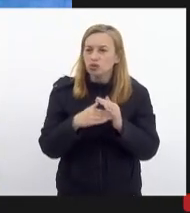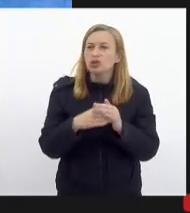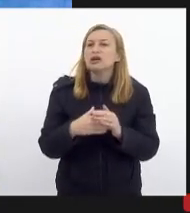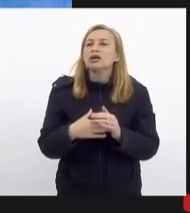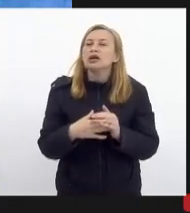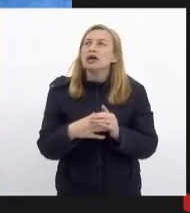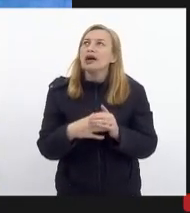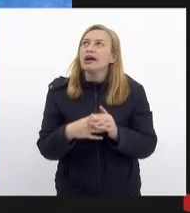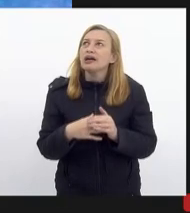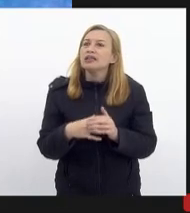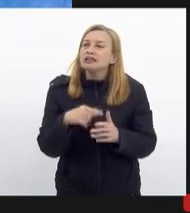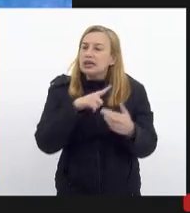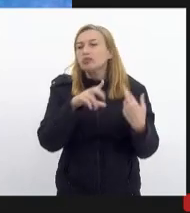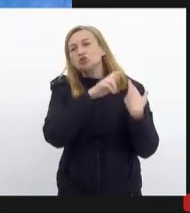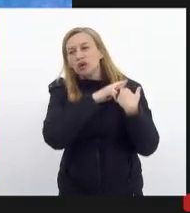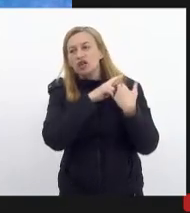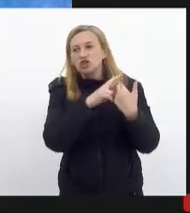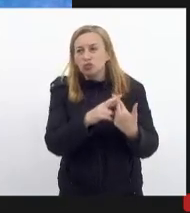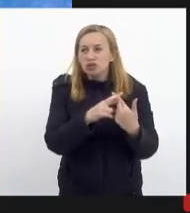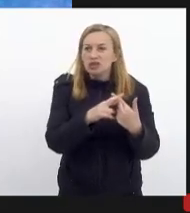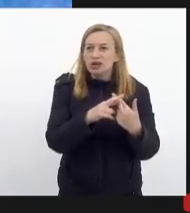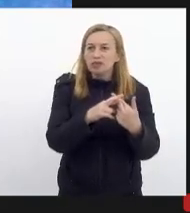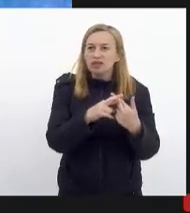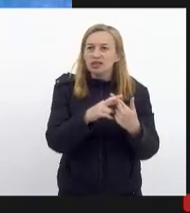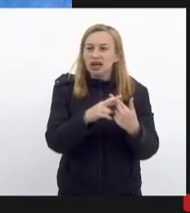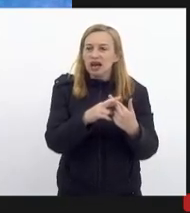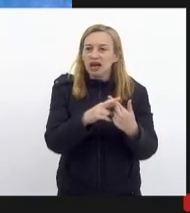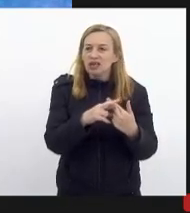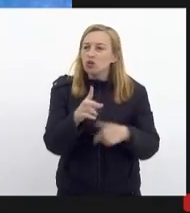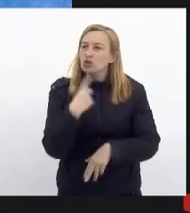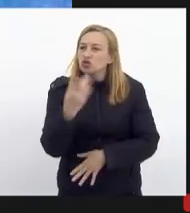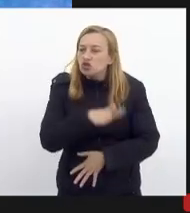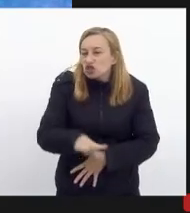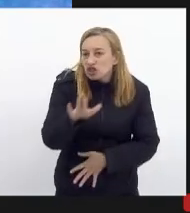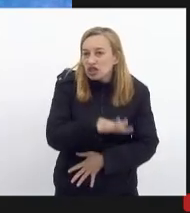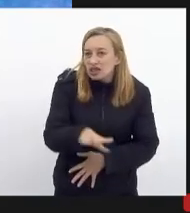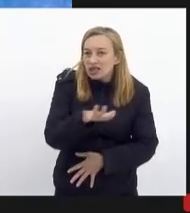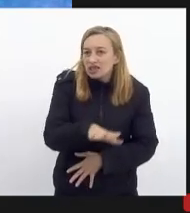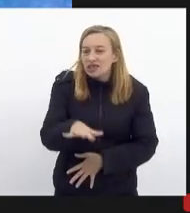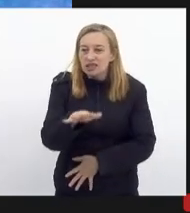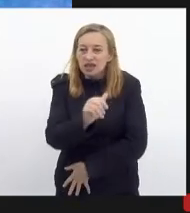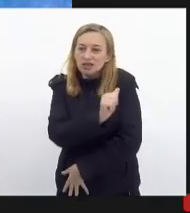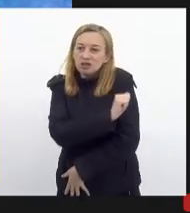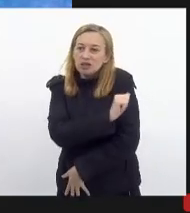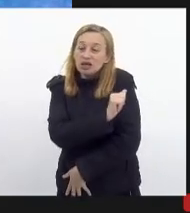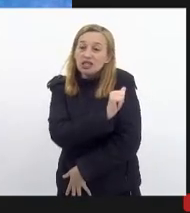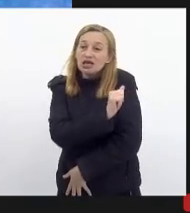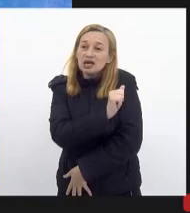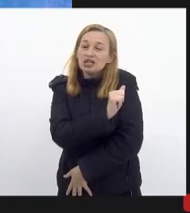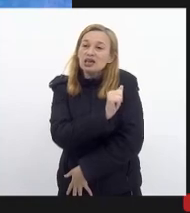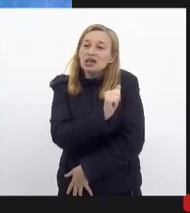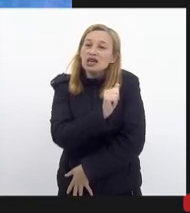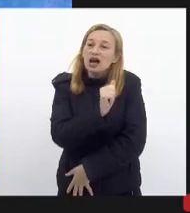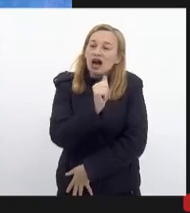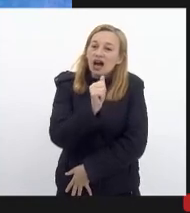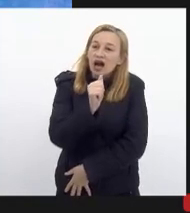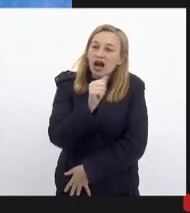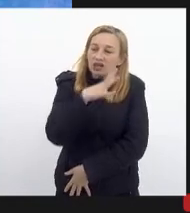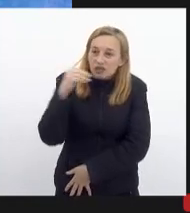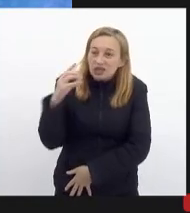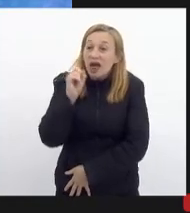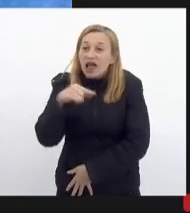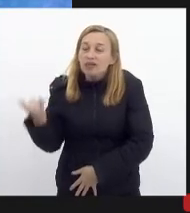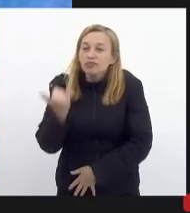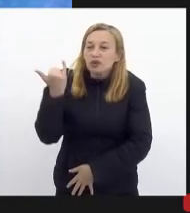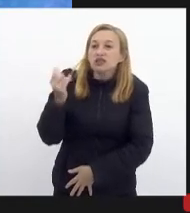uma responsabilidade com as nossas crianças e os nossos adolescentes. Então, por isso, é muito importante, sim, a gente se